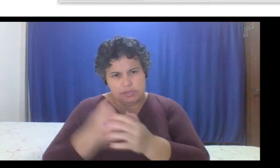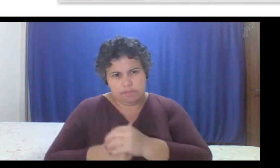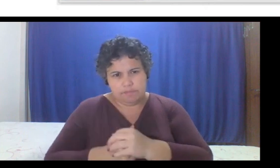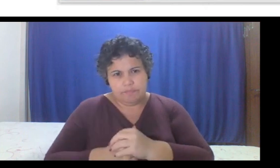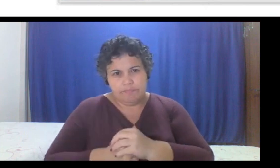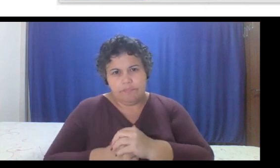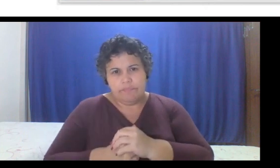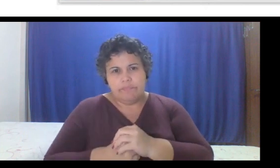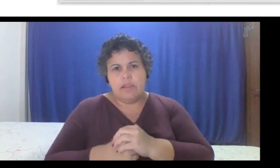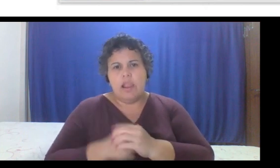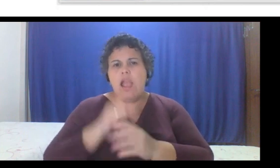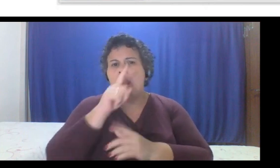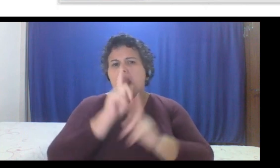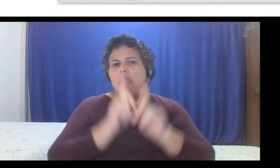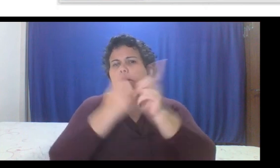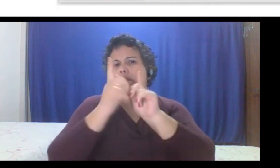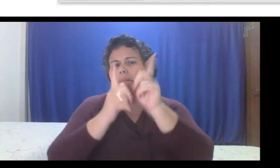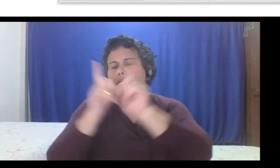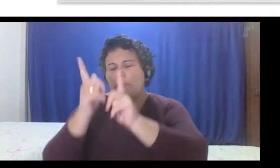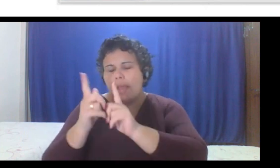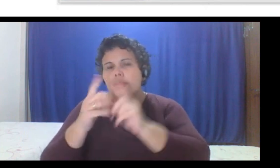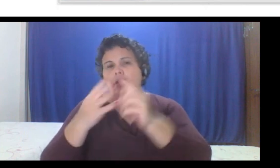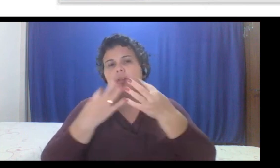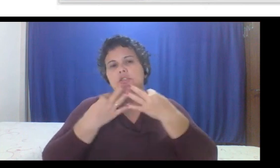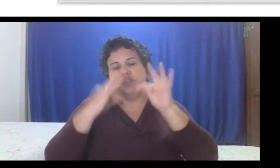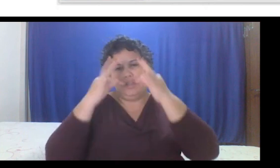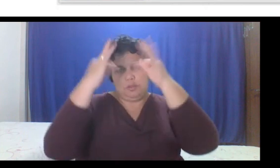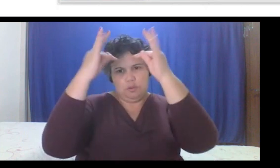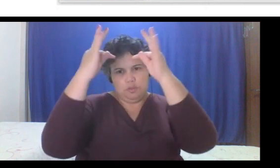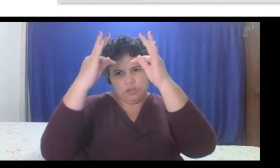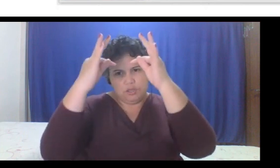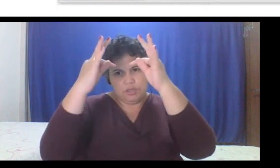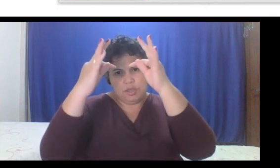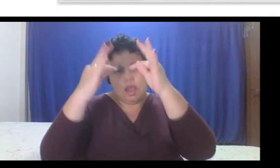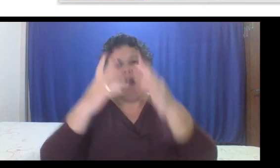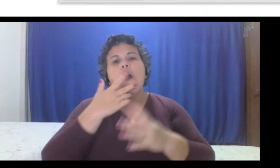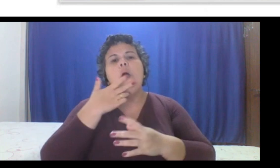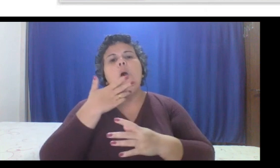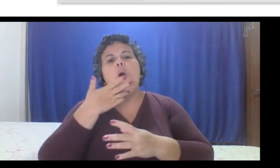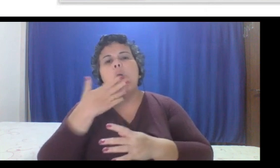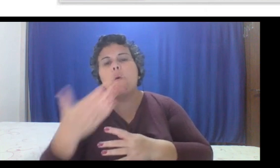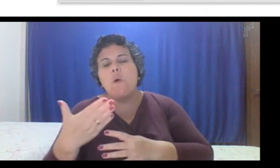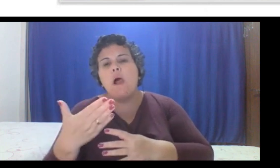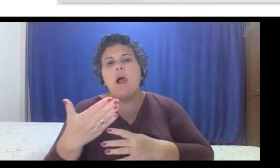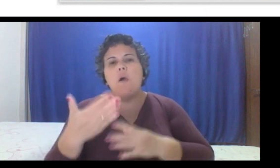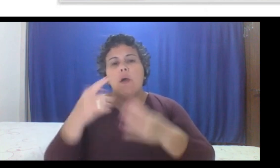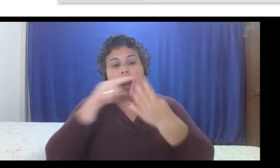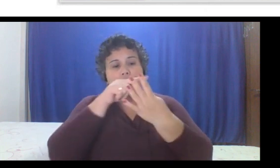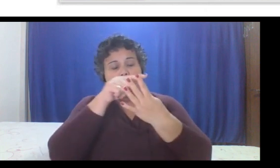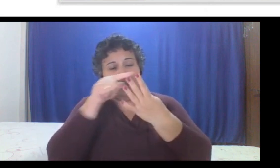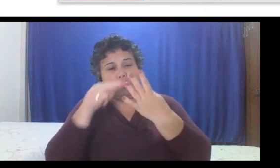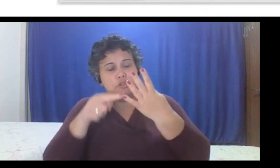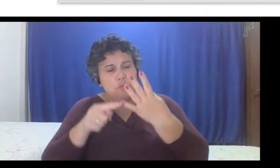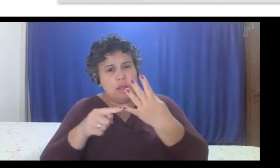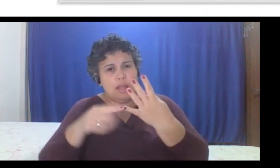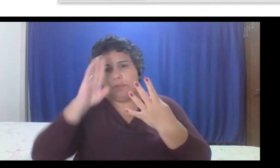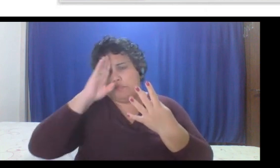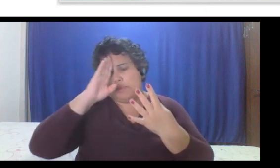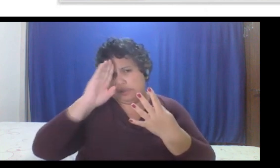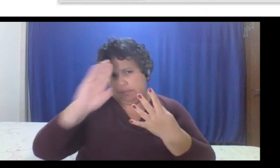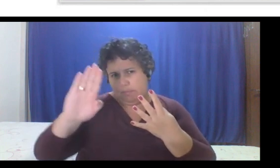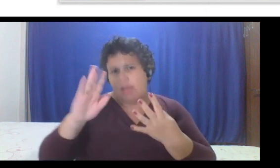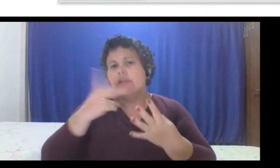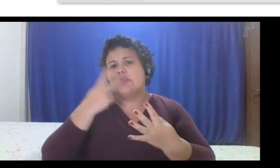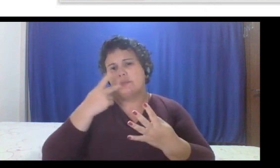Métricas de tecnologia, conforme eu trouxe para vocês aqui, quais são, pelo menos, as quatro métricas-chave que eu comentei com